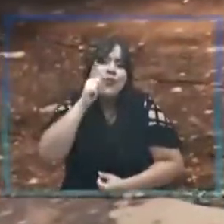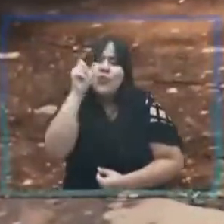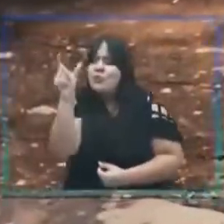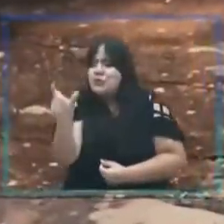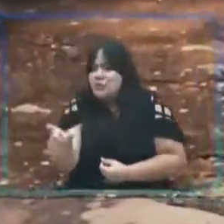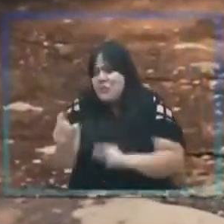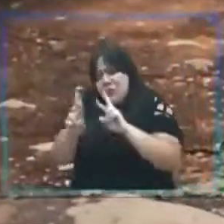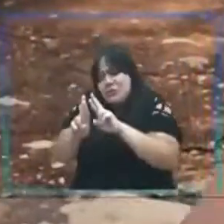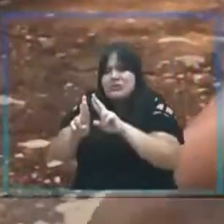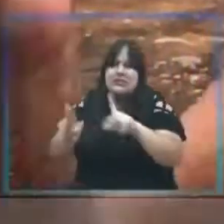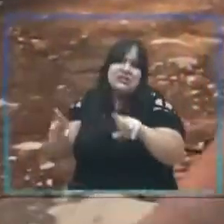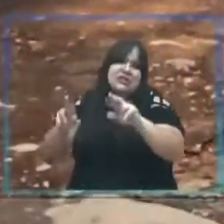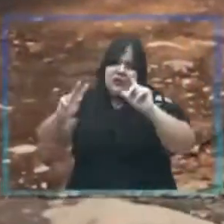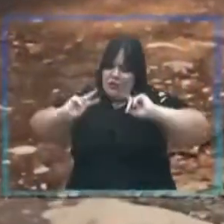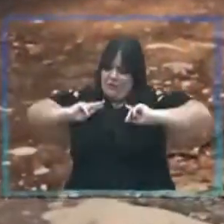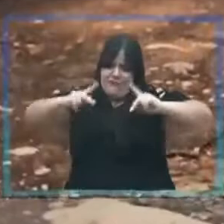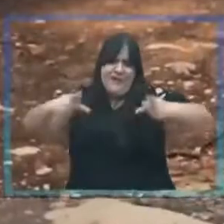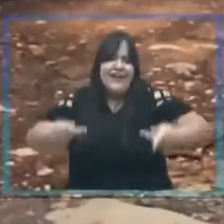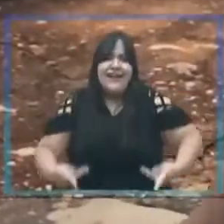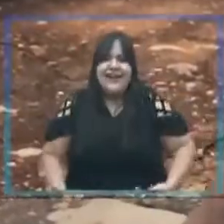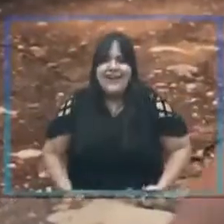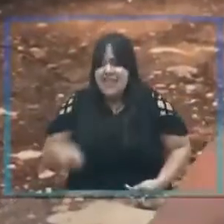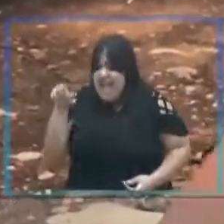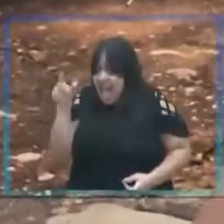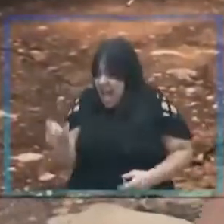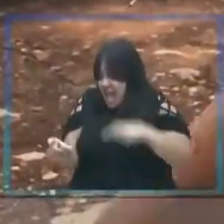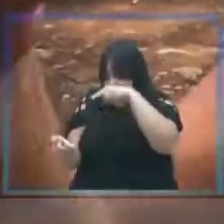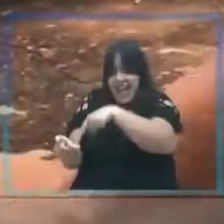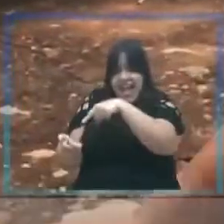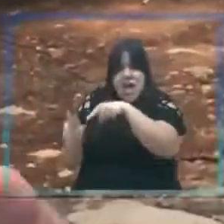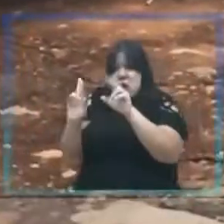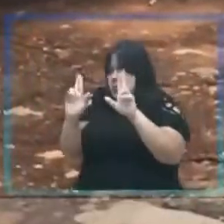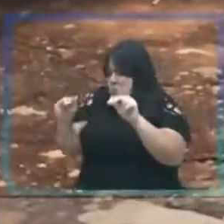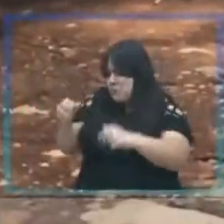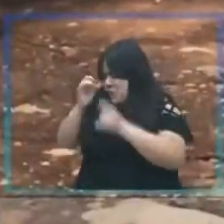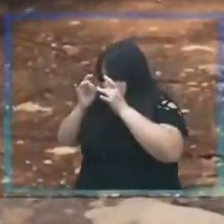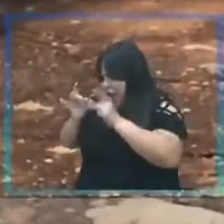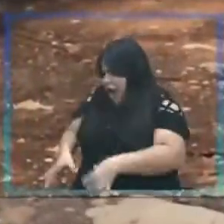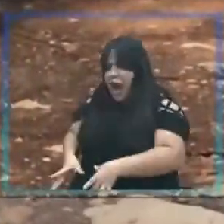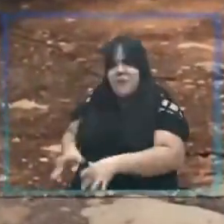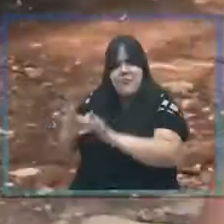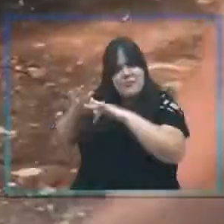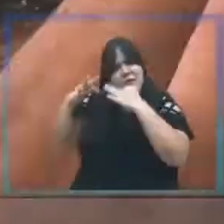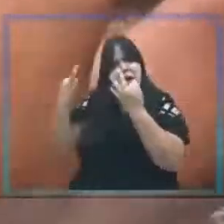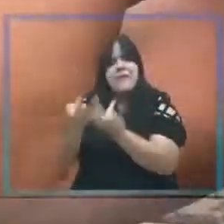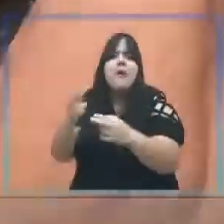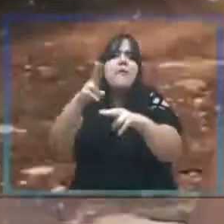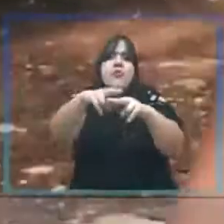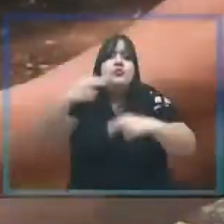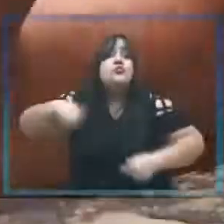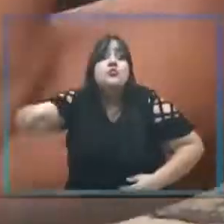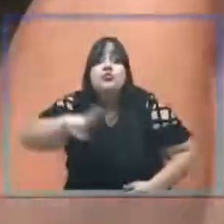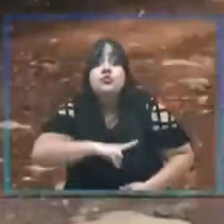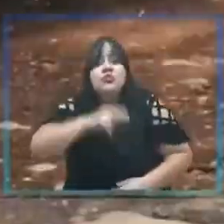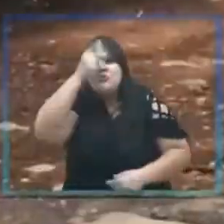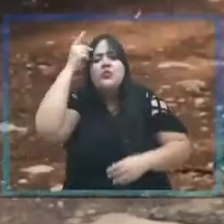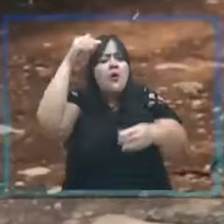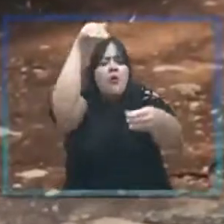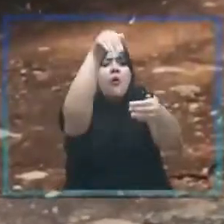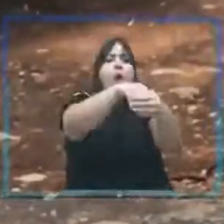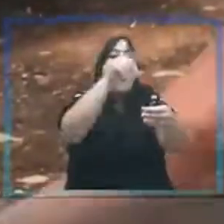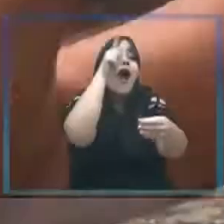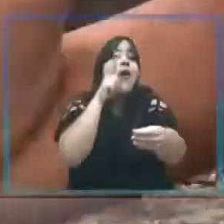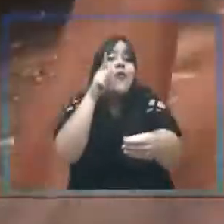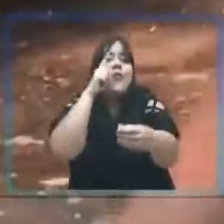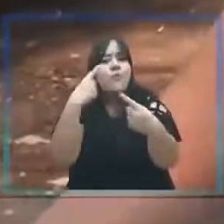um ser humano fora de férias. Ele nunca abandonou nós carentes. Por isso que todo mundo vai votar